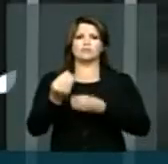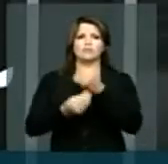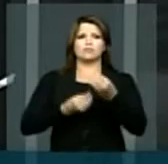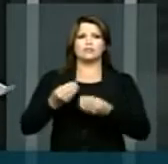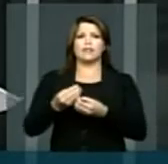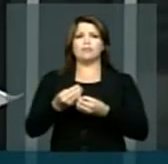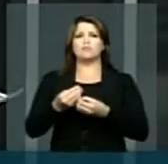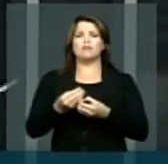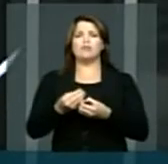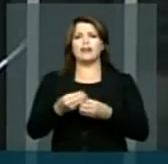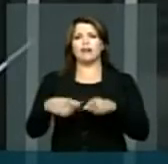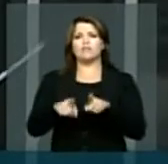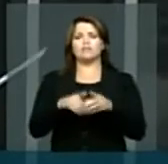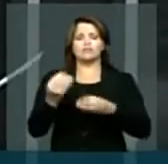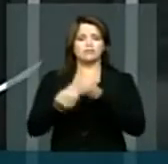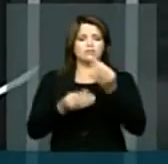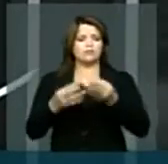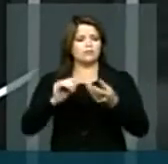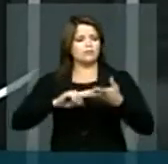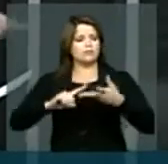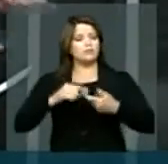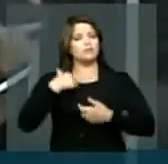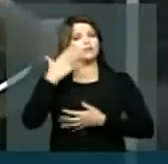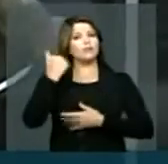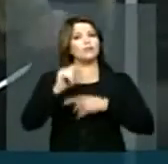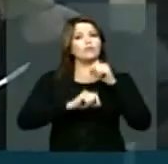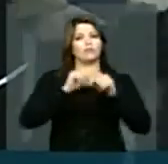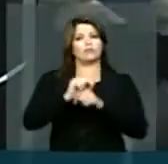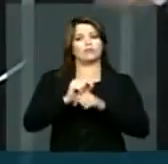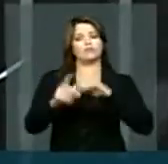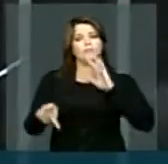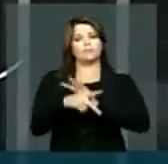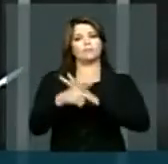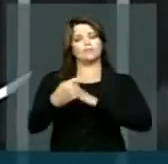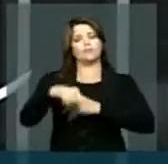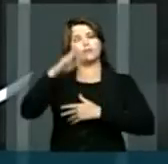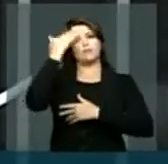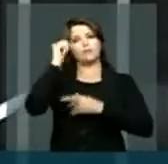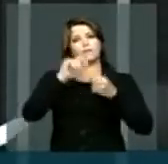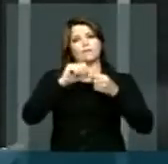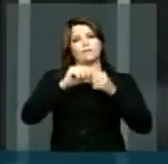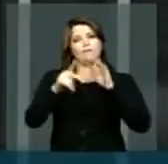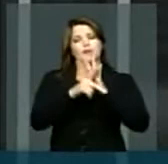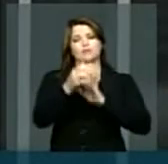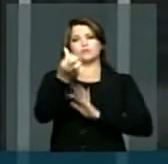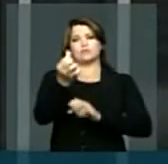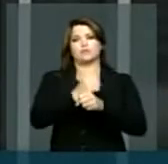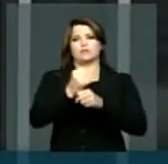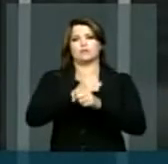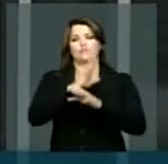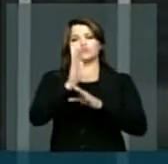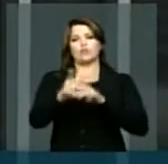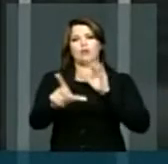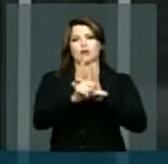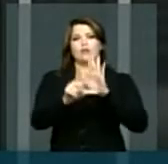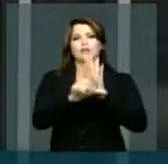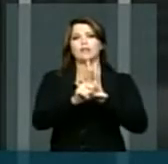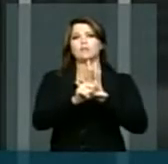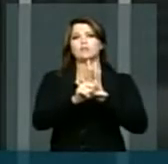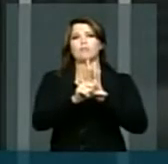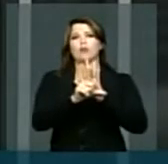dessa casa um discurso que faço sobre os seis anos da lei